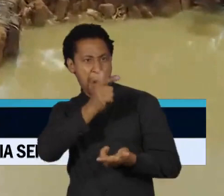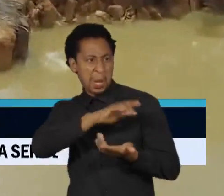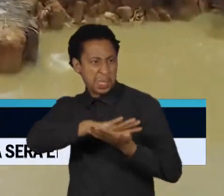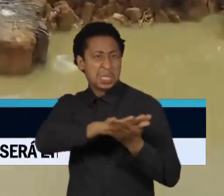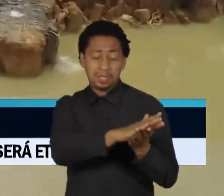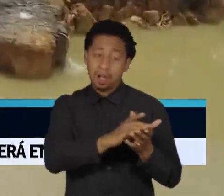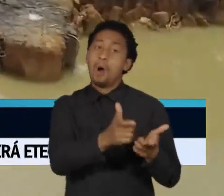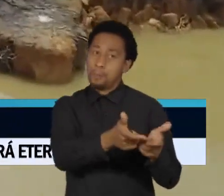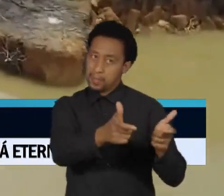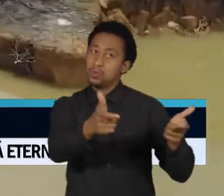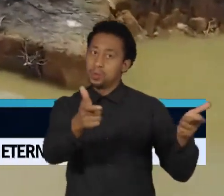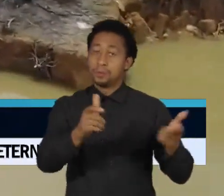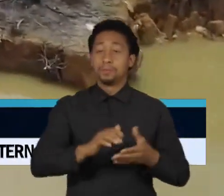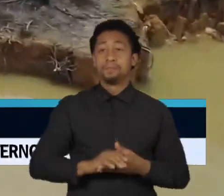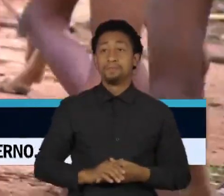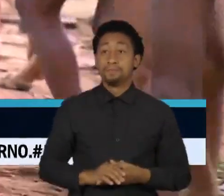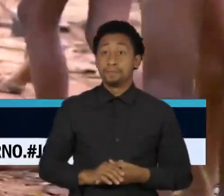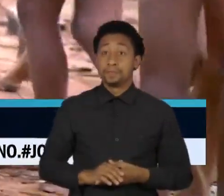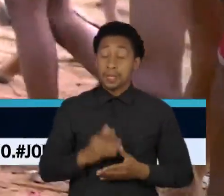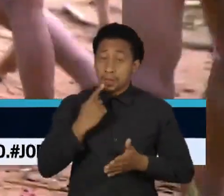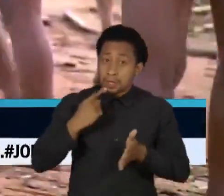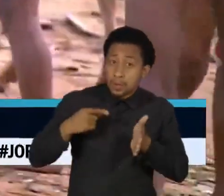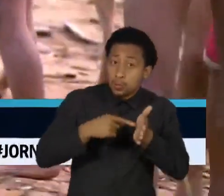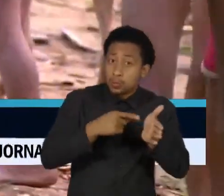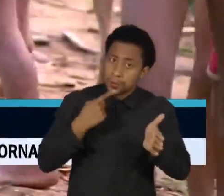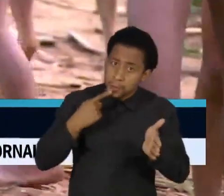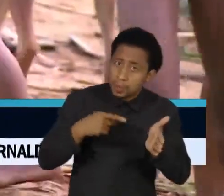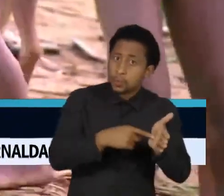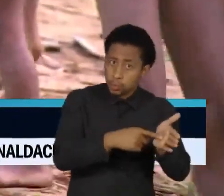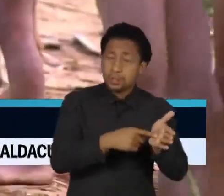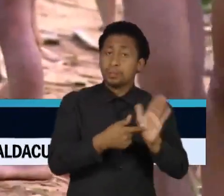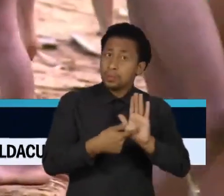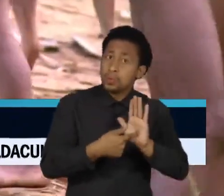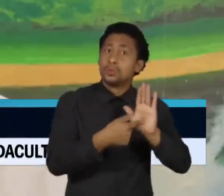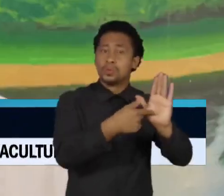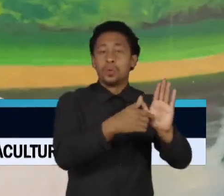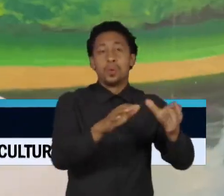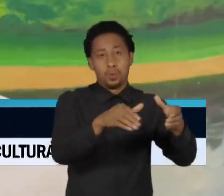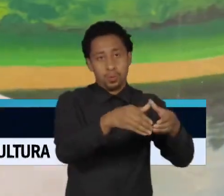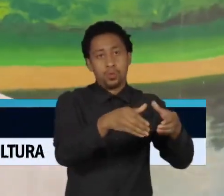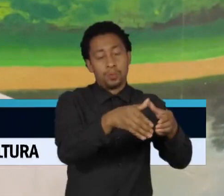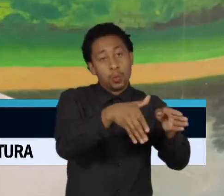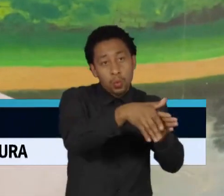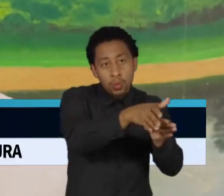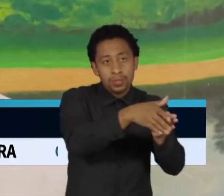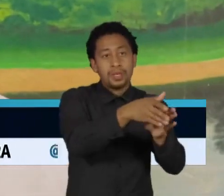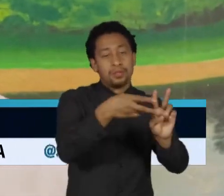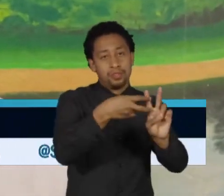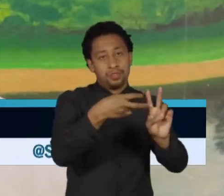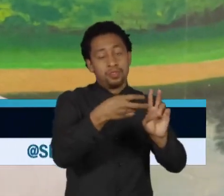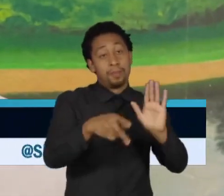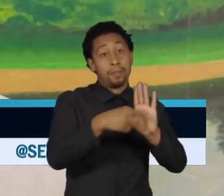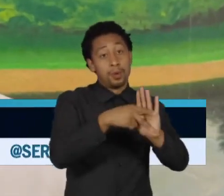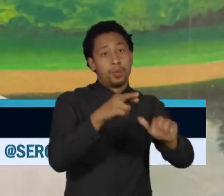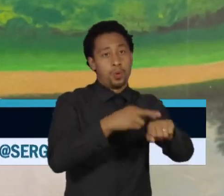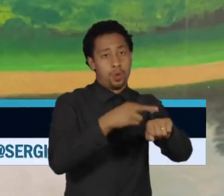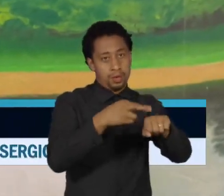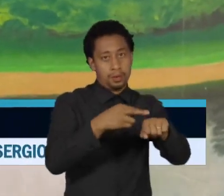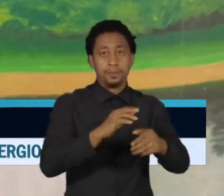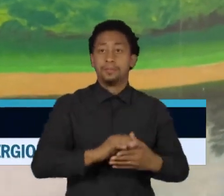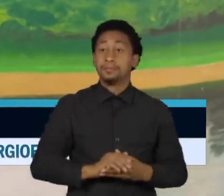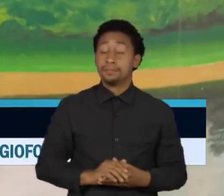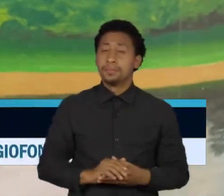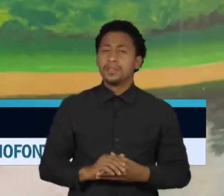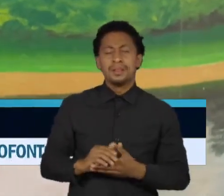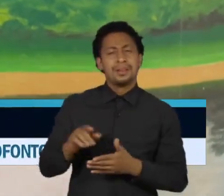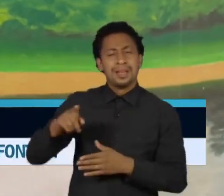As denúncias de ameaças foram relatadas ao Conselho Indígena de Roraima. A gente tem informações, relatos de lideranças, de